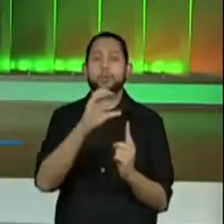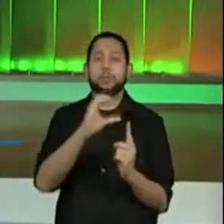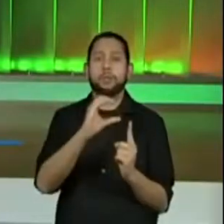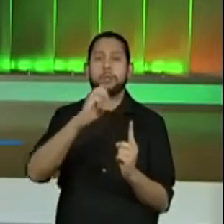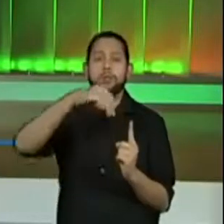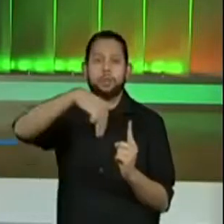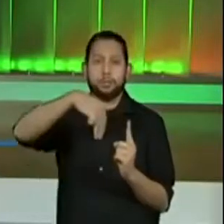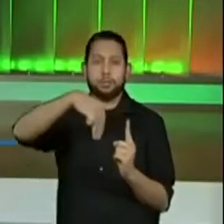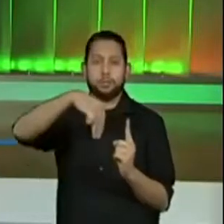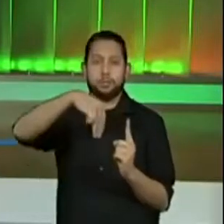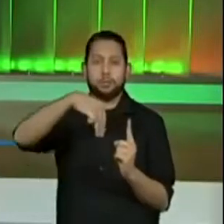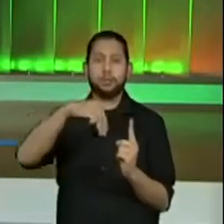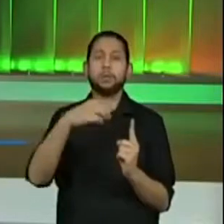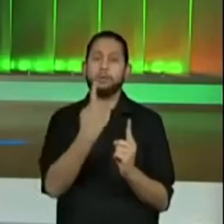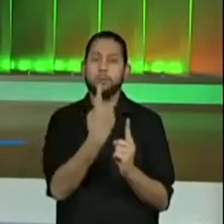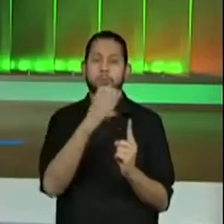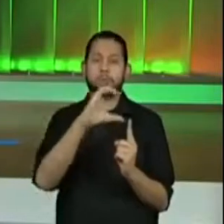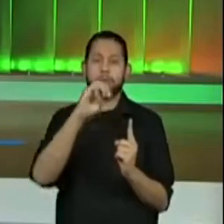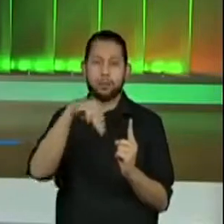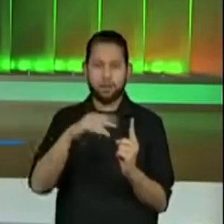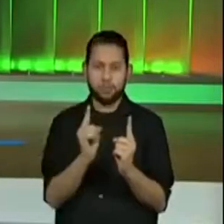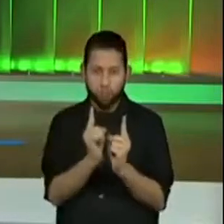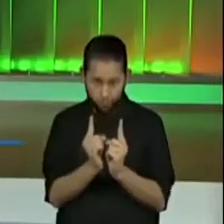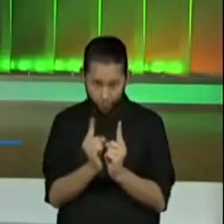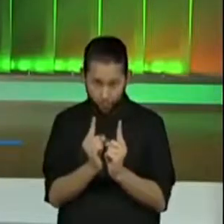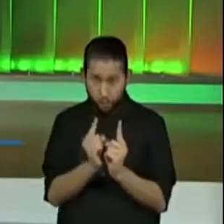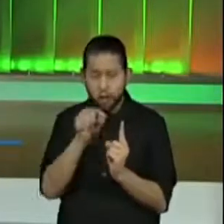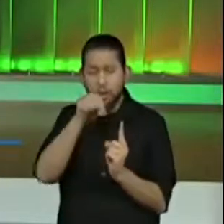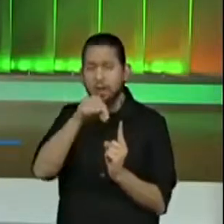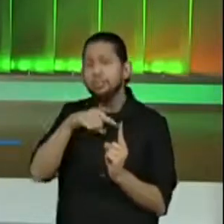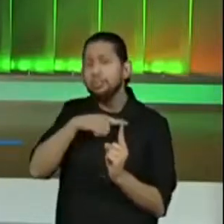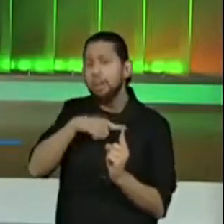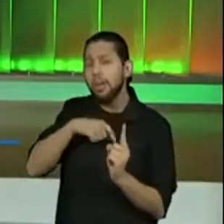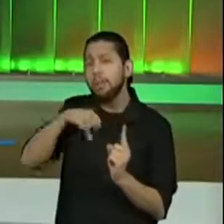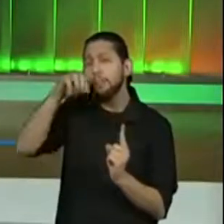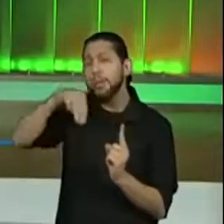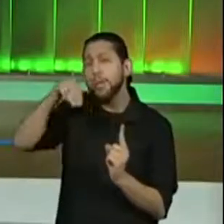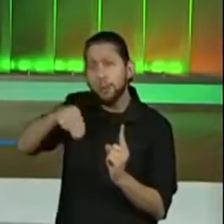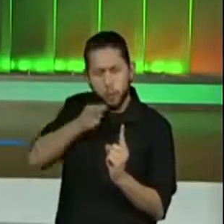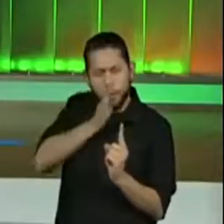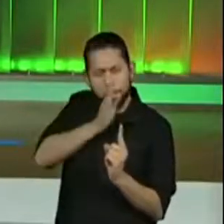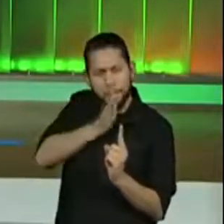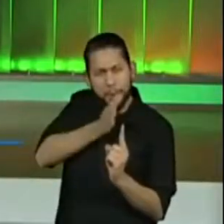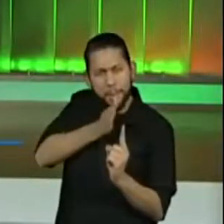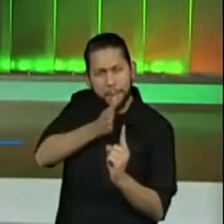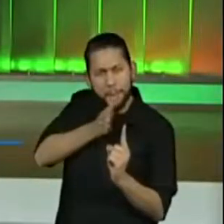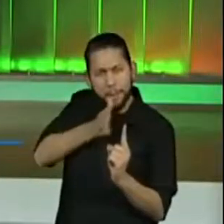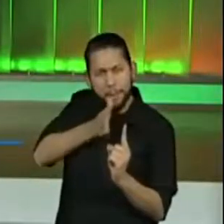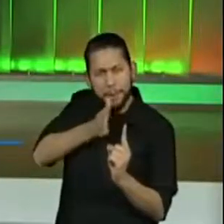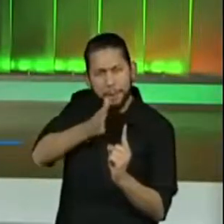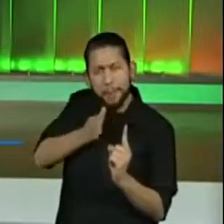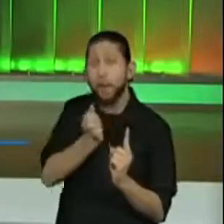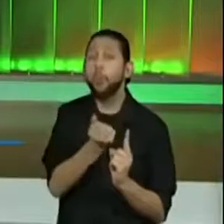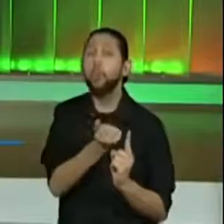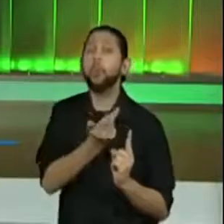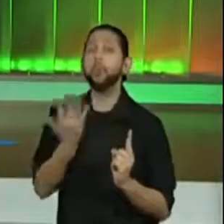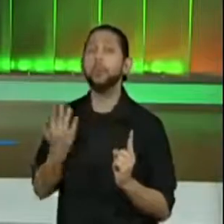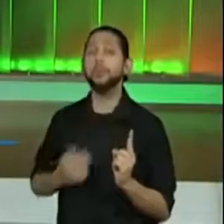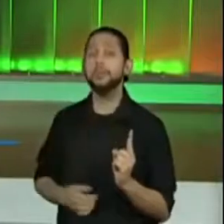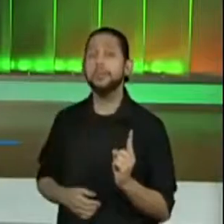1 centímetro. A quantos milímetros equivale? E aí? Será que vocês sabem? Não? Os